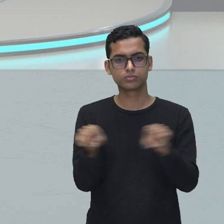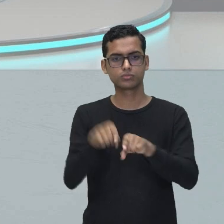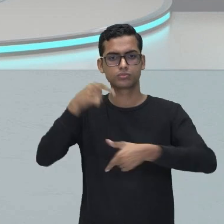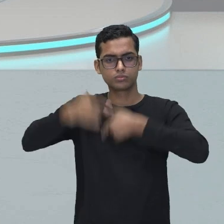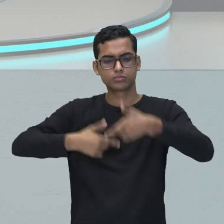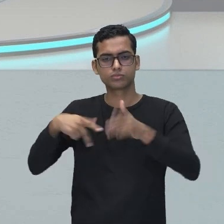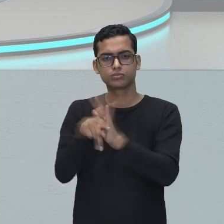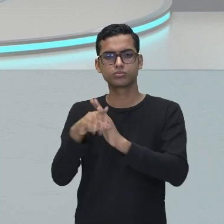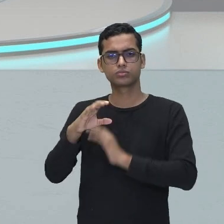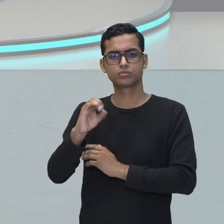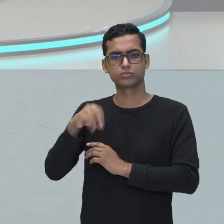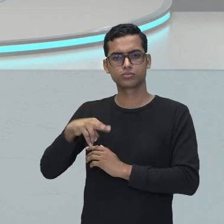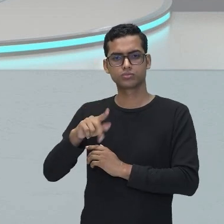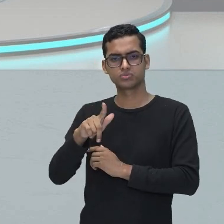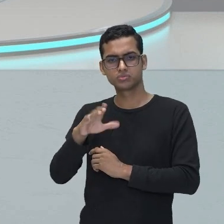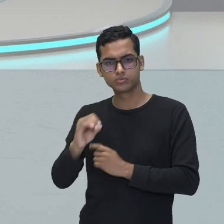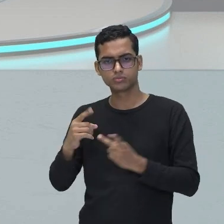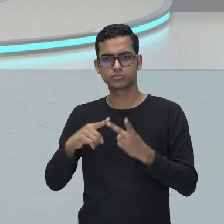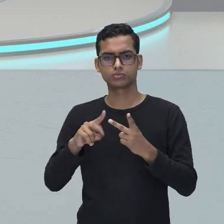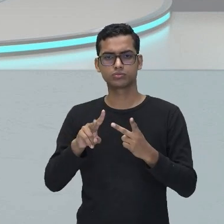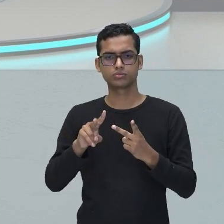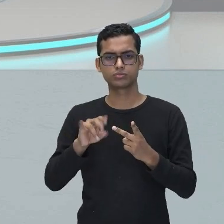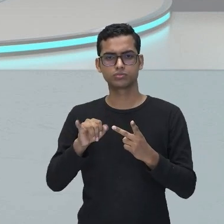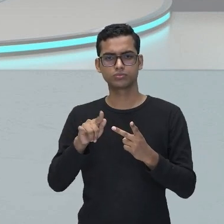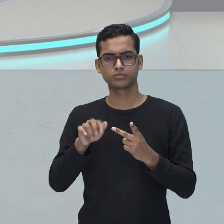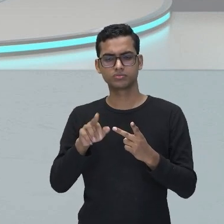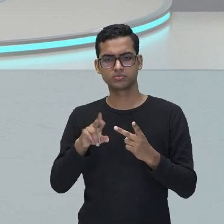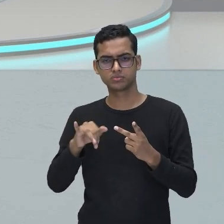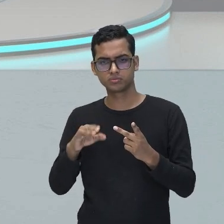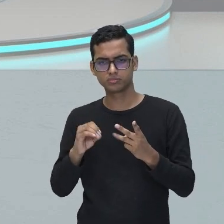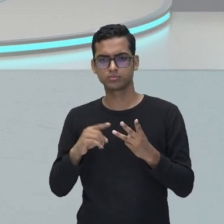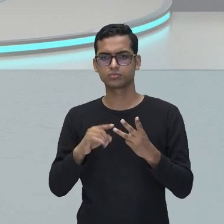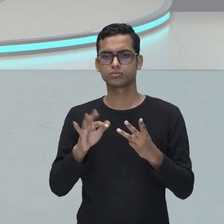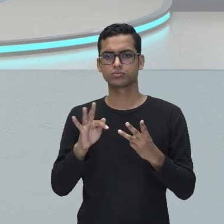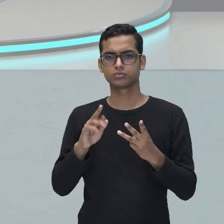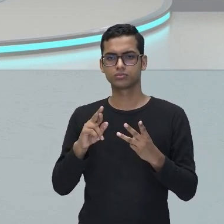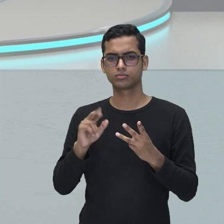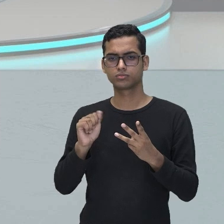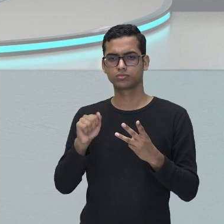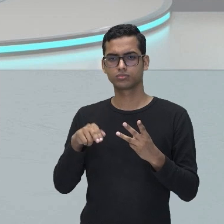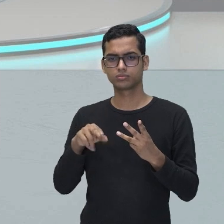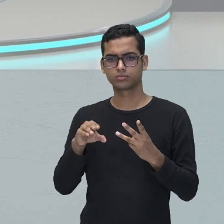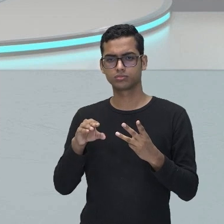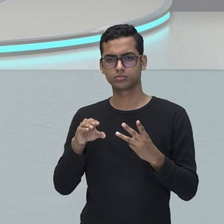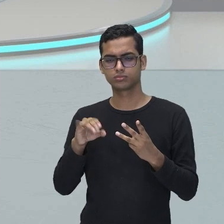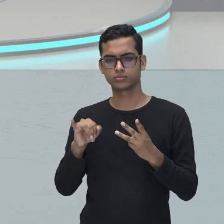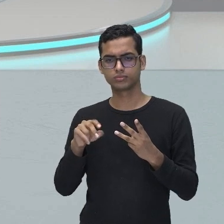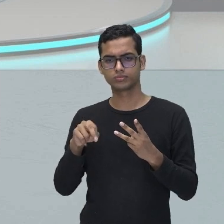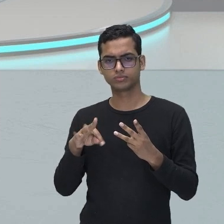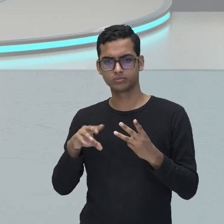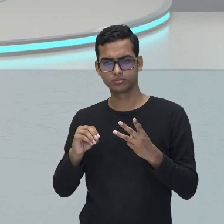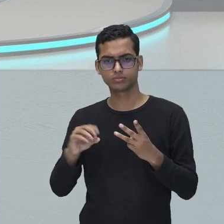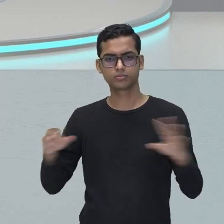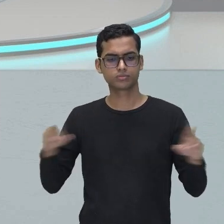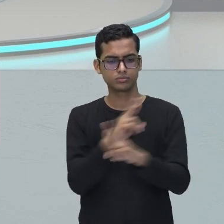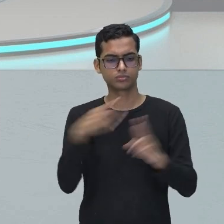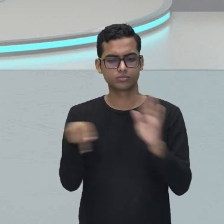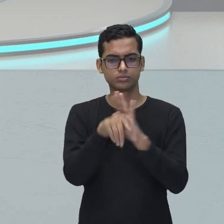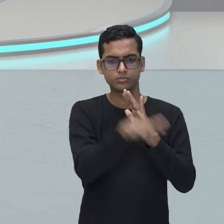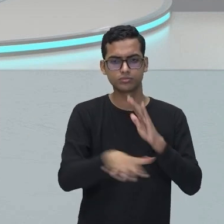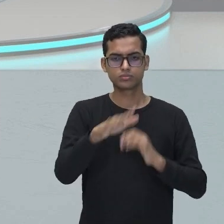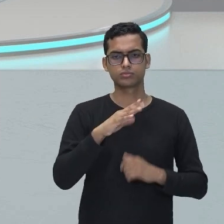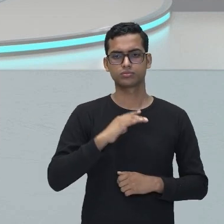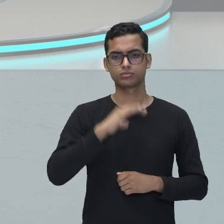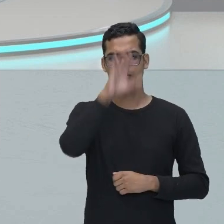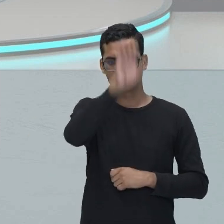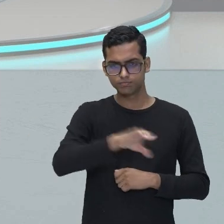cônego, vigário e franciscano. Então, ele estava envolvido com a igreja, né? De sua